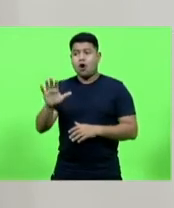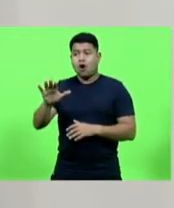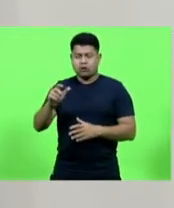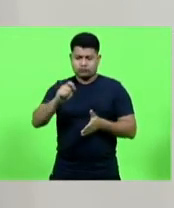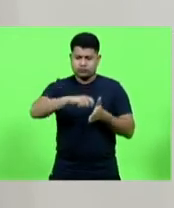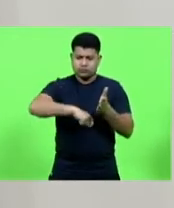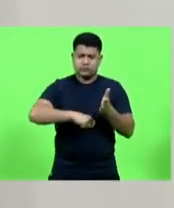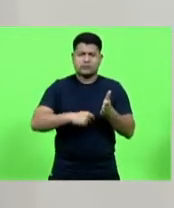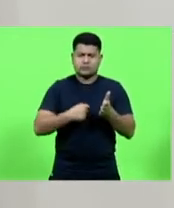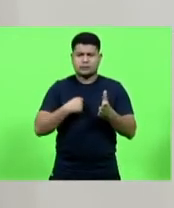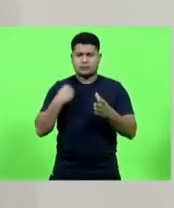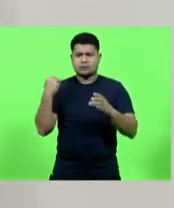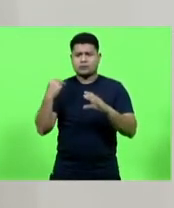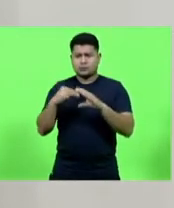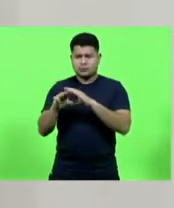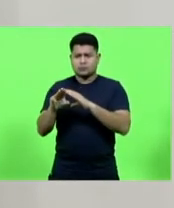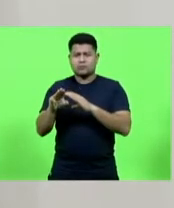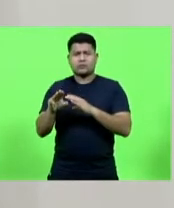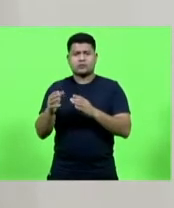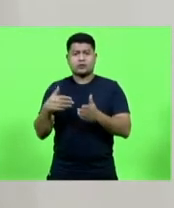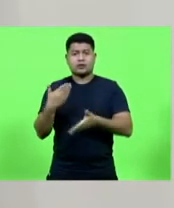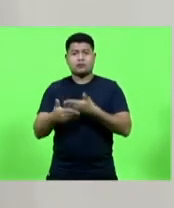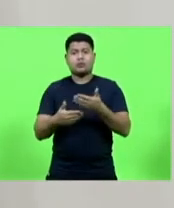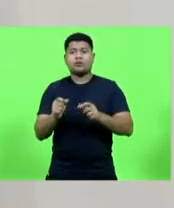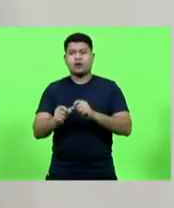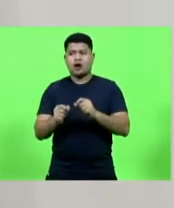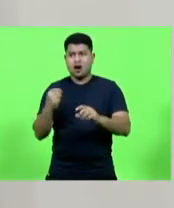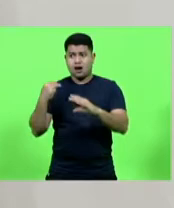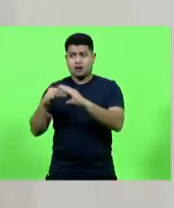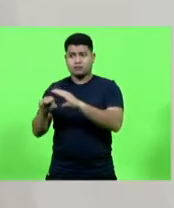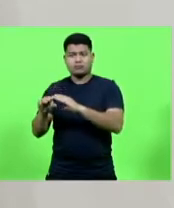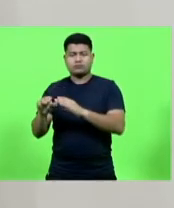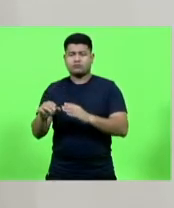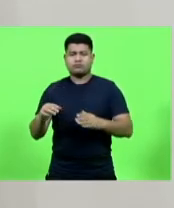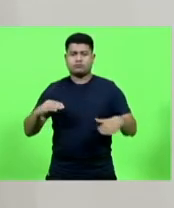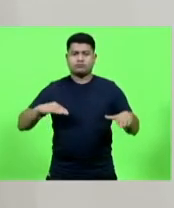e engavetavam para inglês ver.